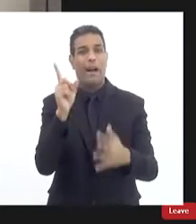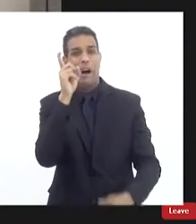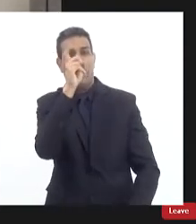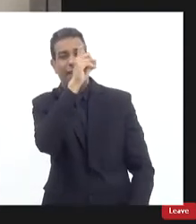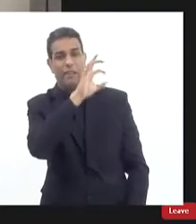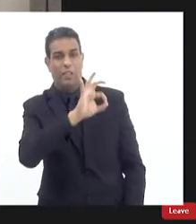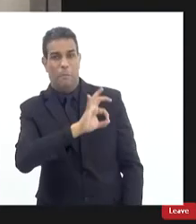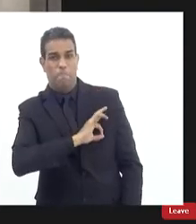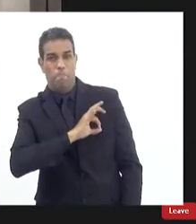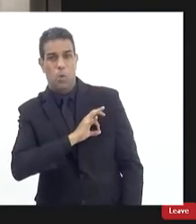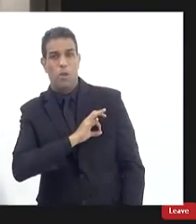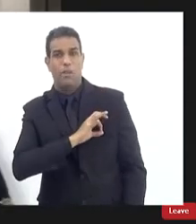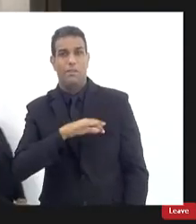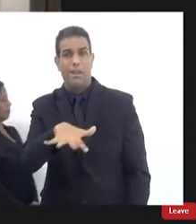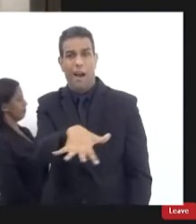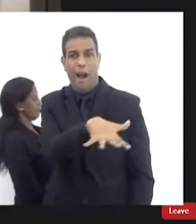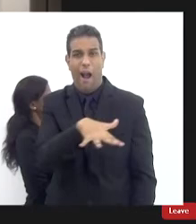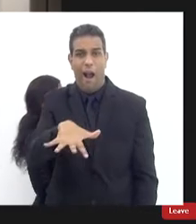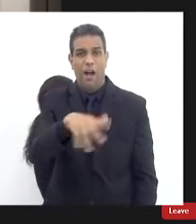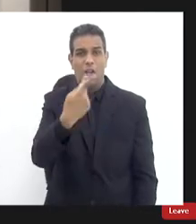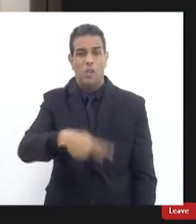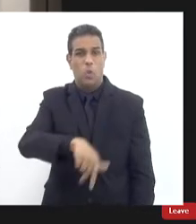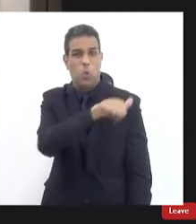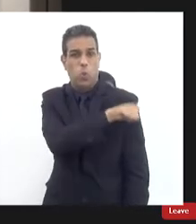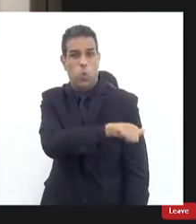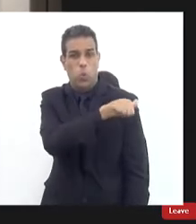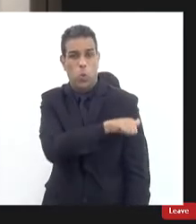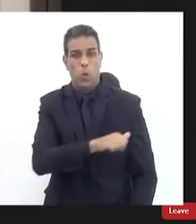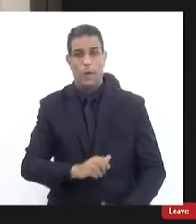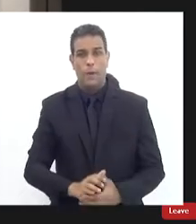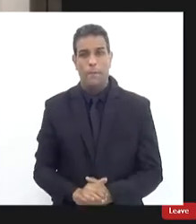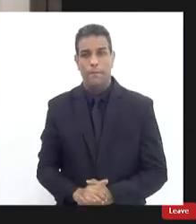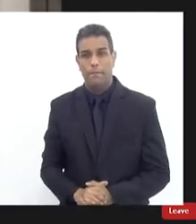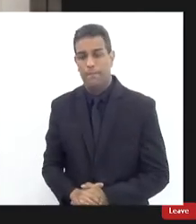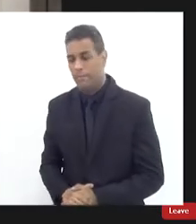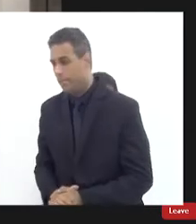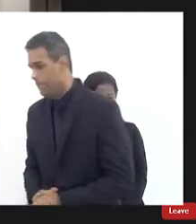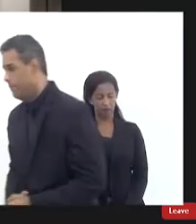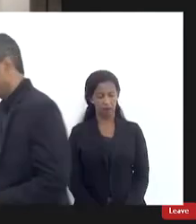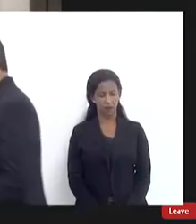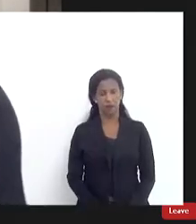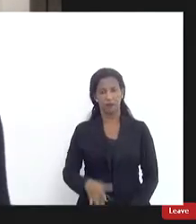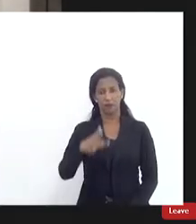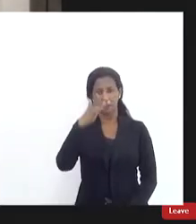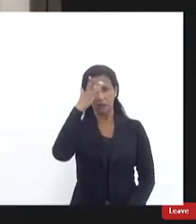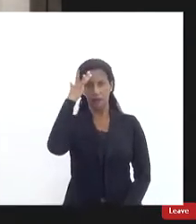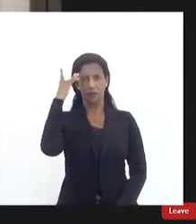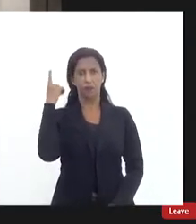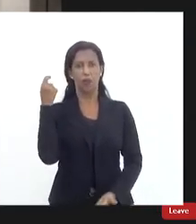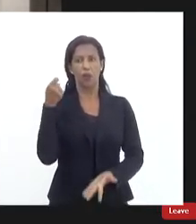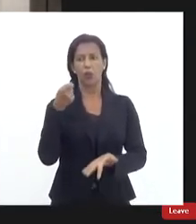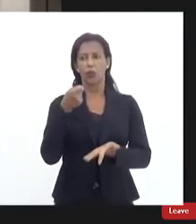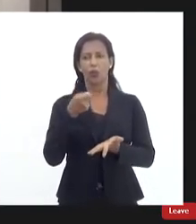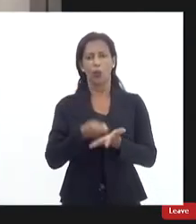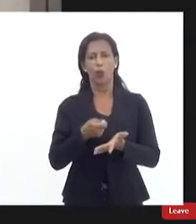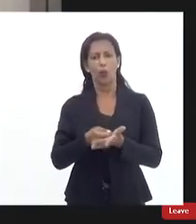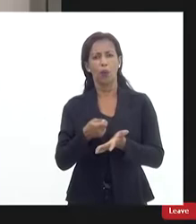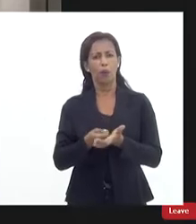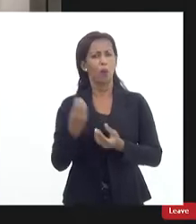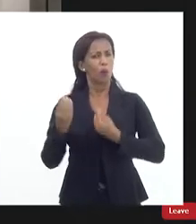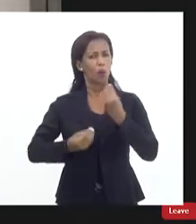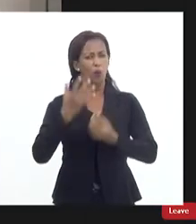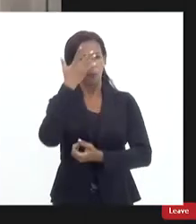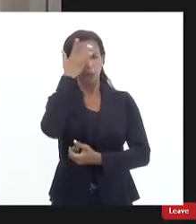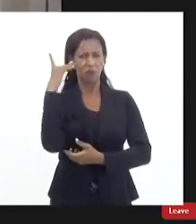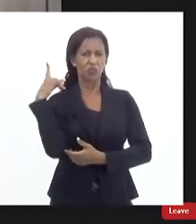polícias estão passando e as pessoas cobram como são cobradas em suas classes que as situações são difíceis mas não são